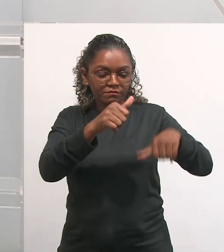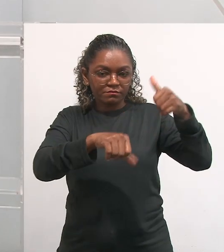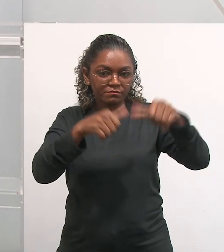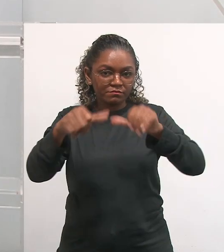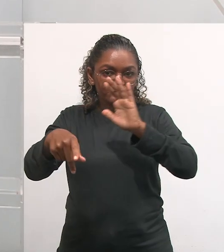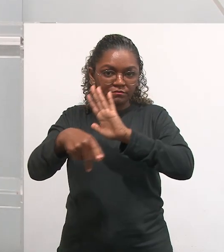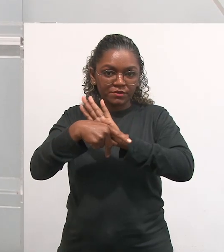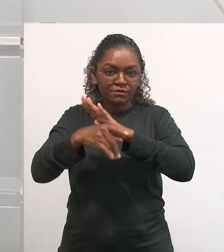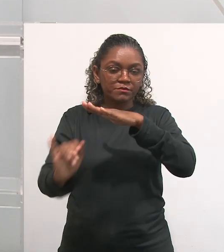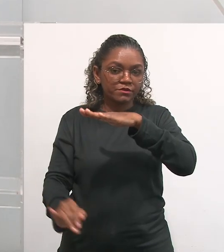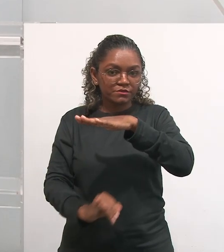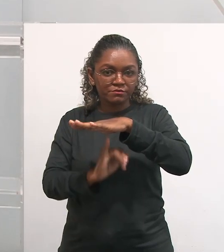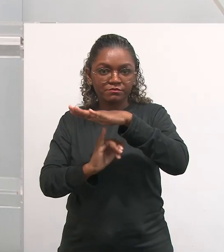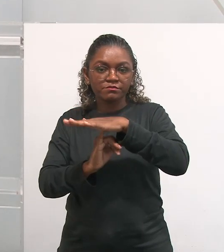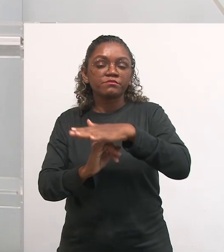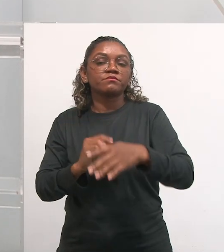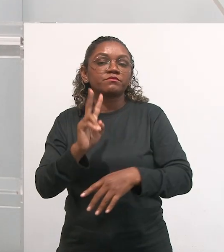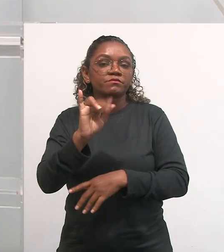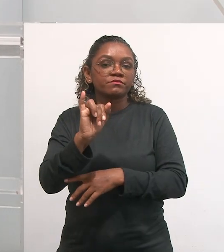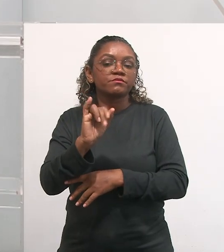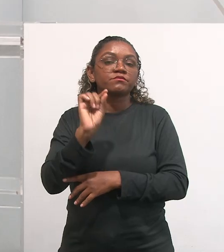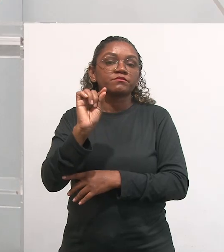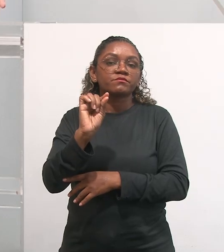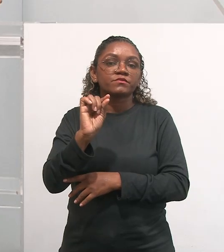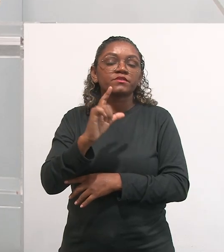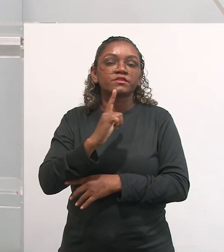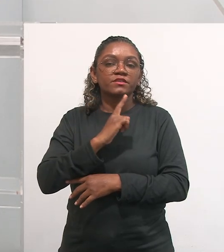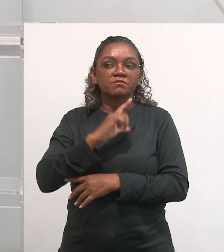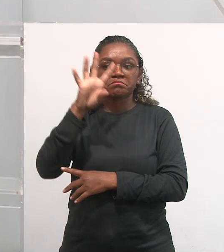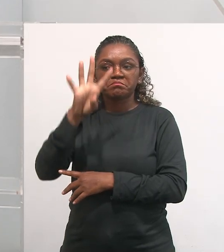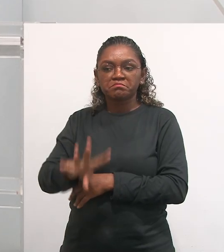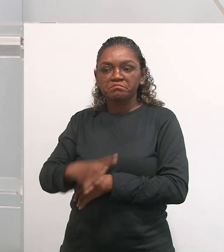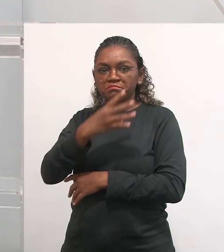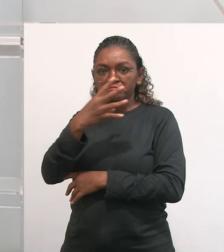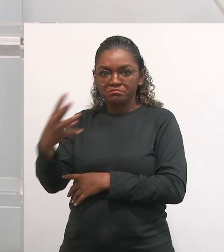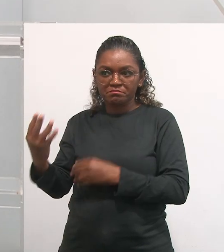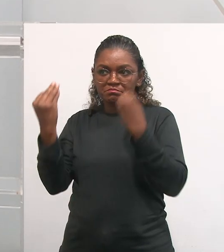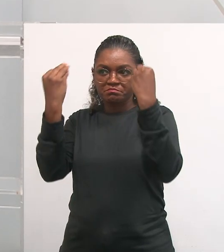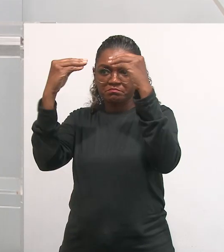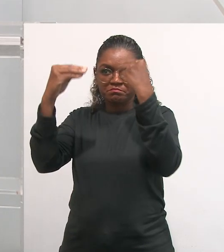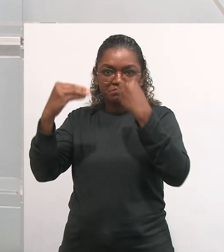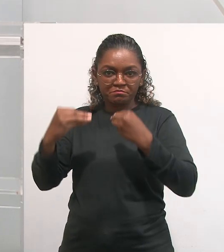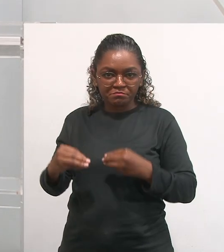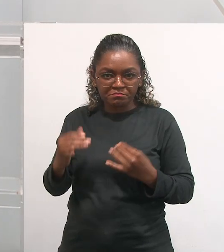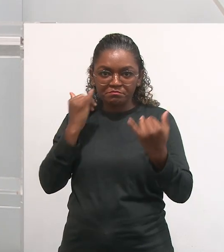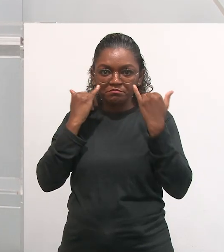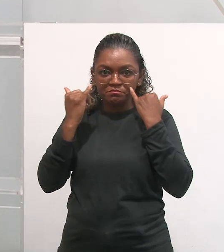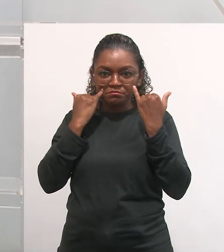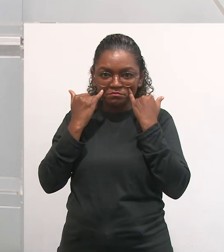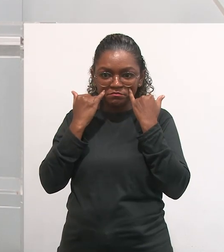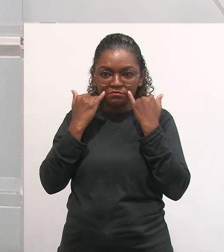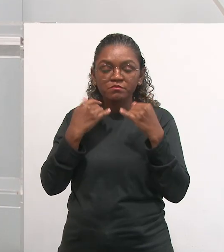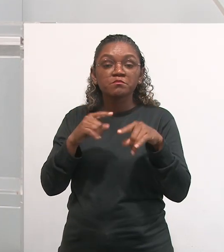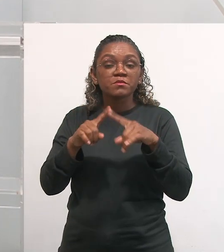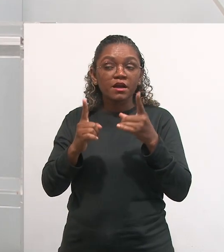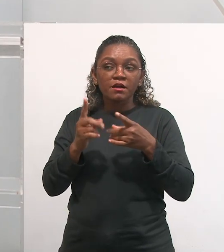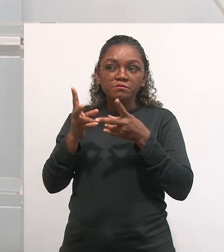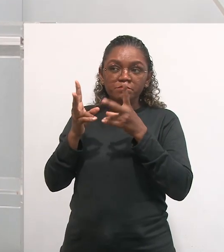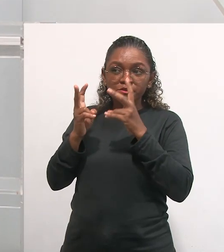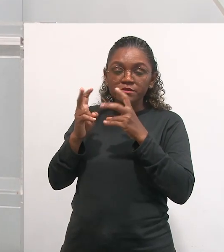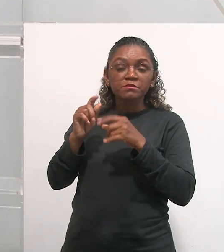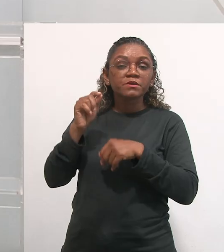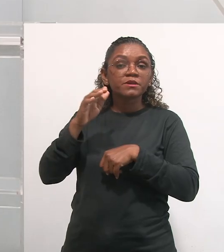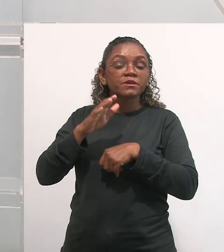institucionais, que passaram não só a tabular os dados, mas a olhar para esses dados, e prever